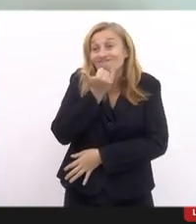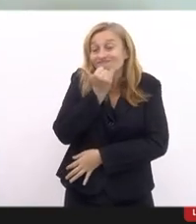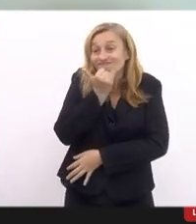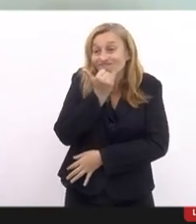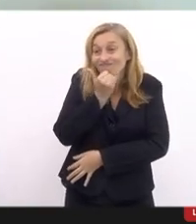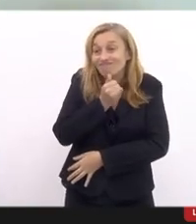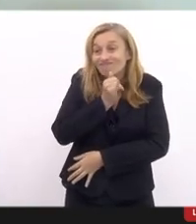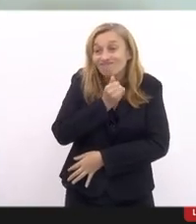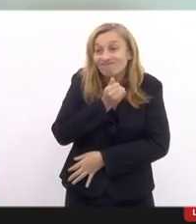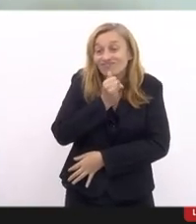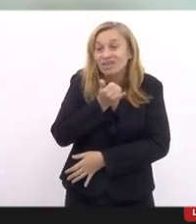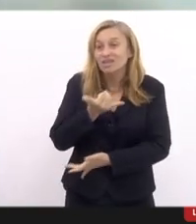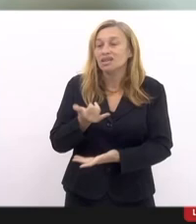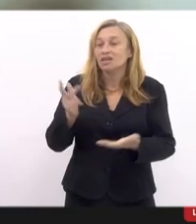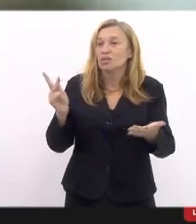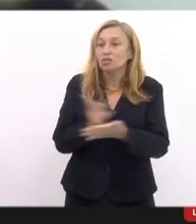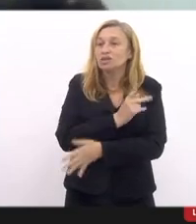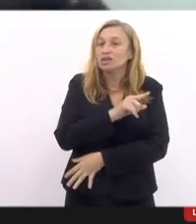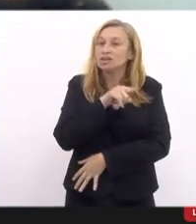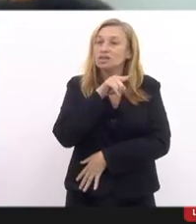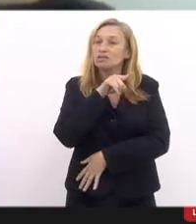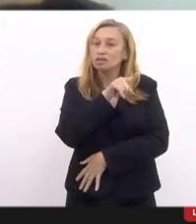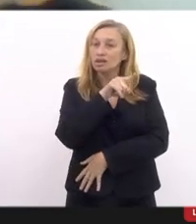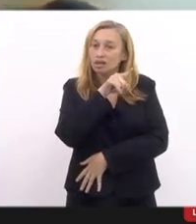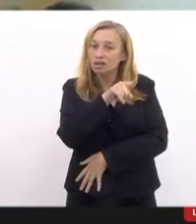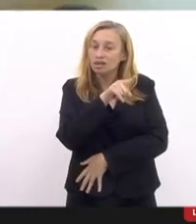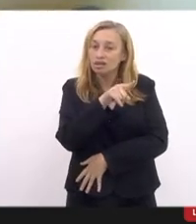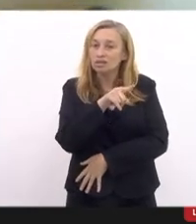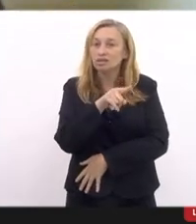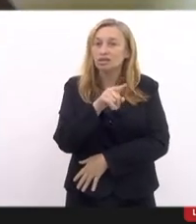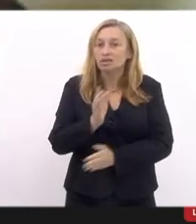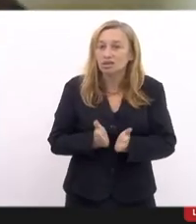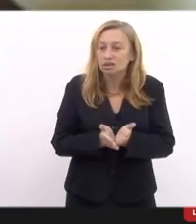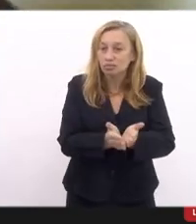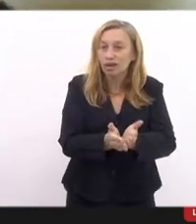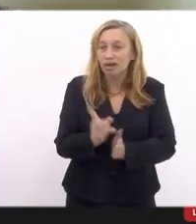ocorreu na situação ali das marcas.